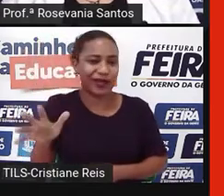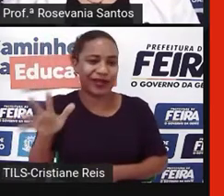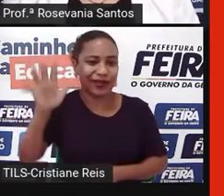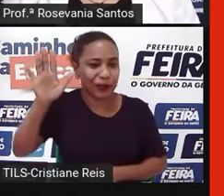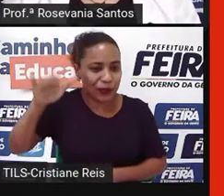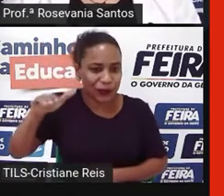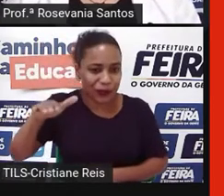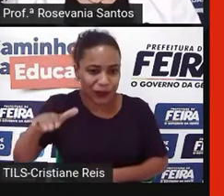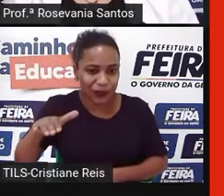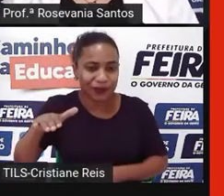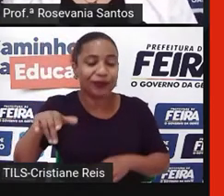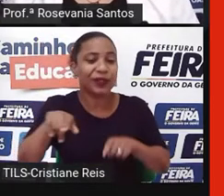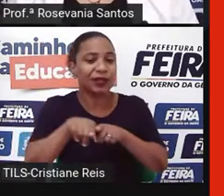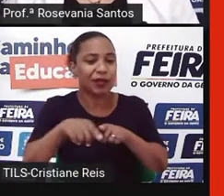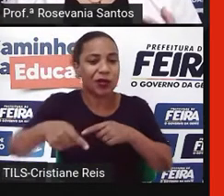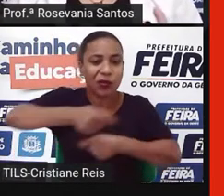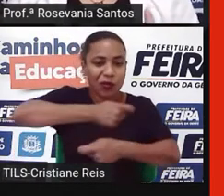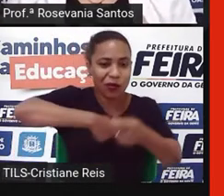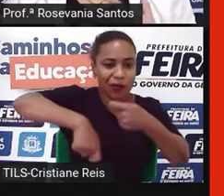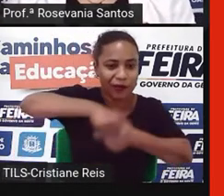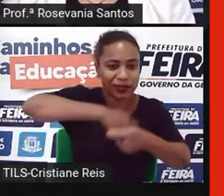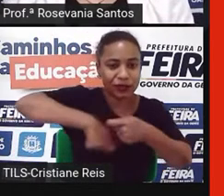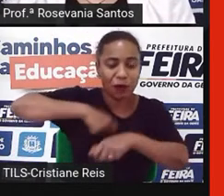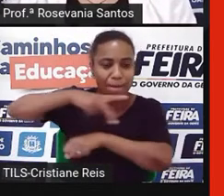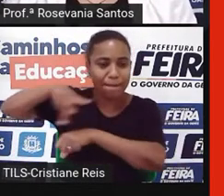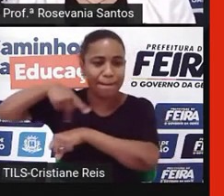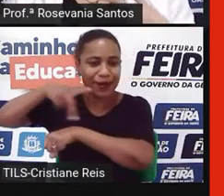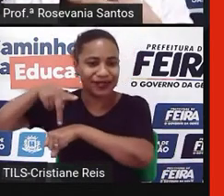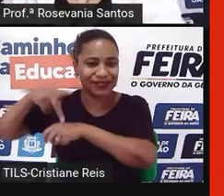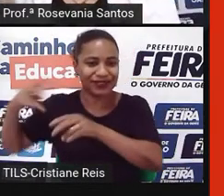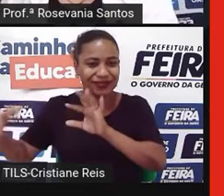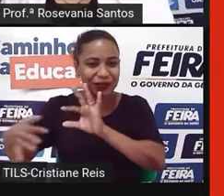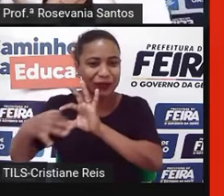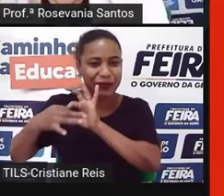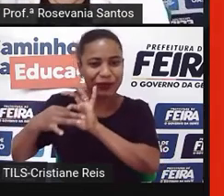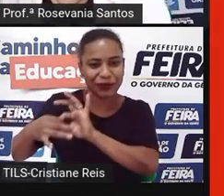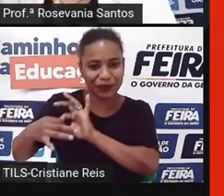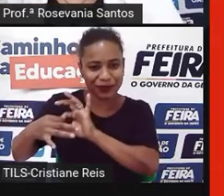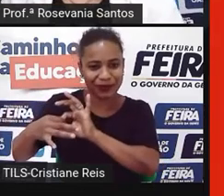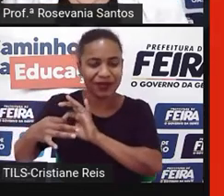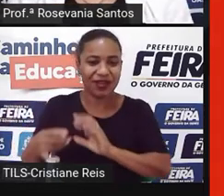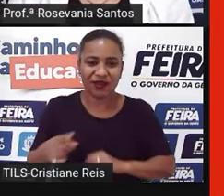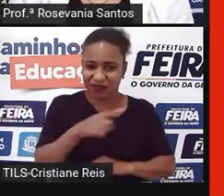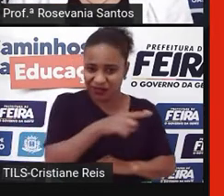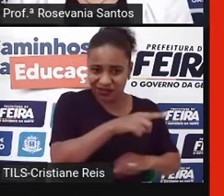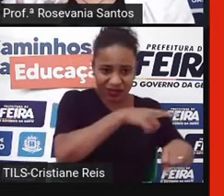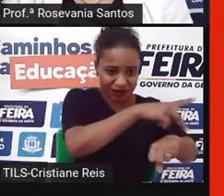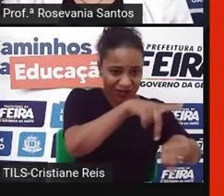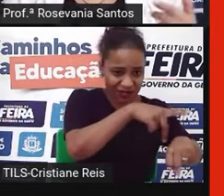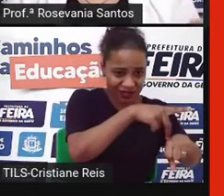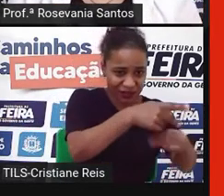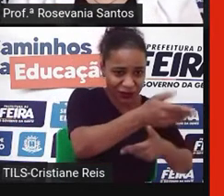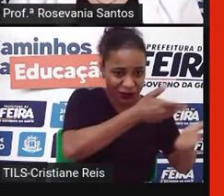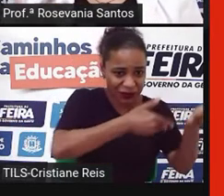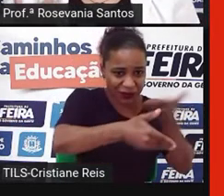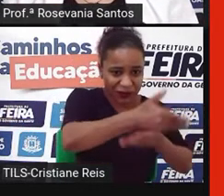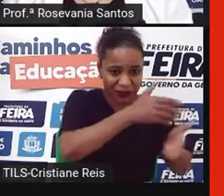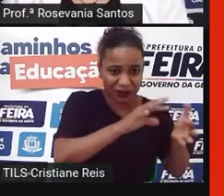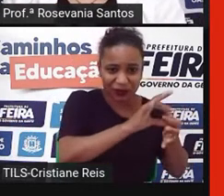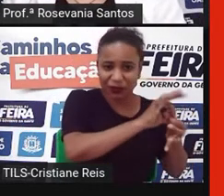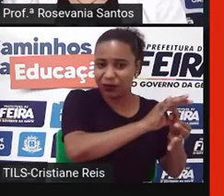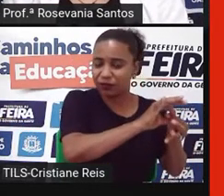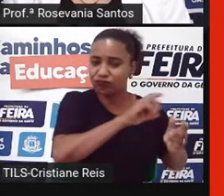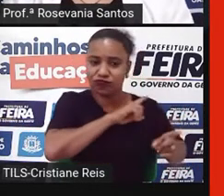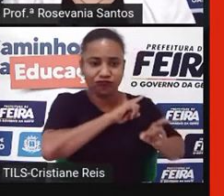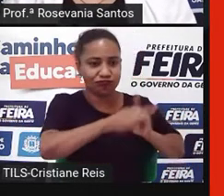Criar barreiras comerciais, ou seja, os meus países aliados, eu não permito que comercialize com a China, ou a China não